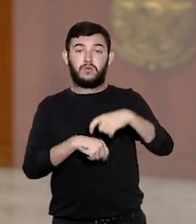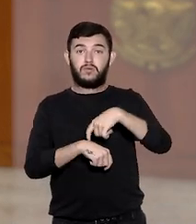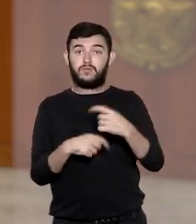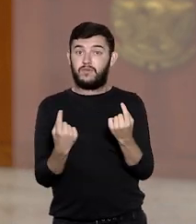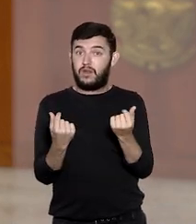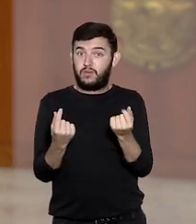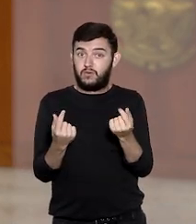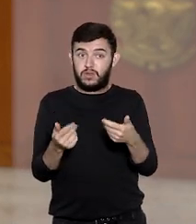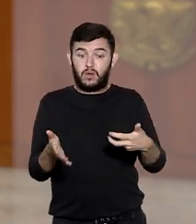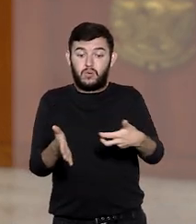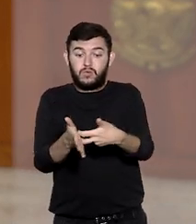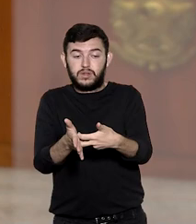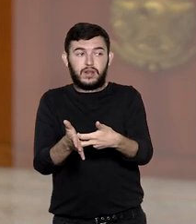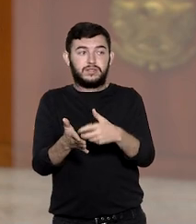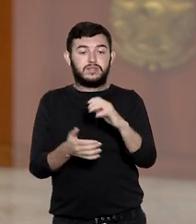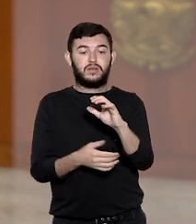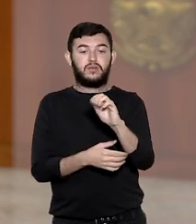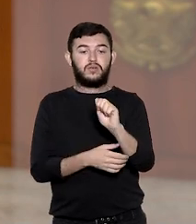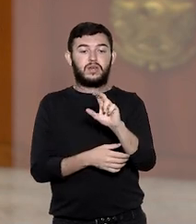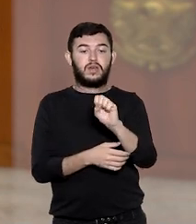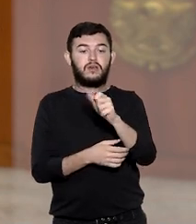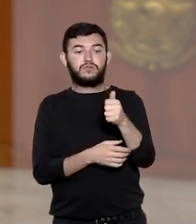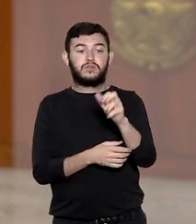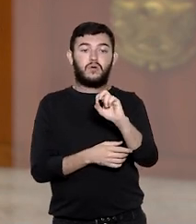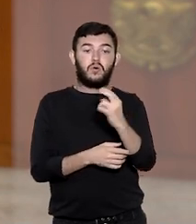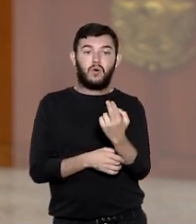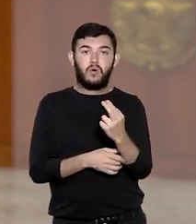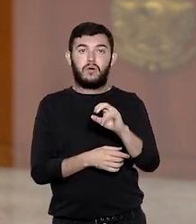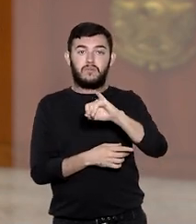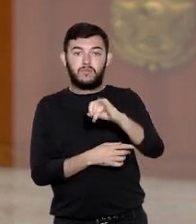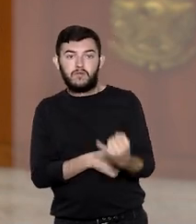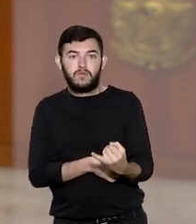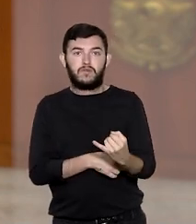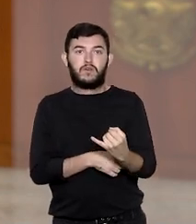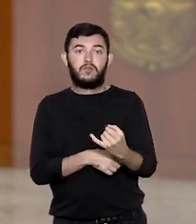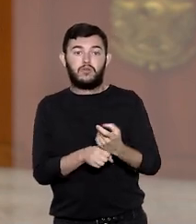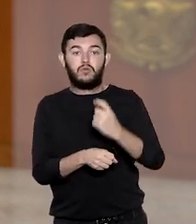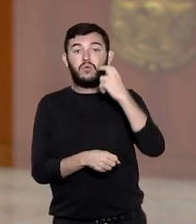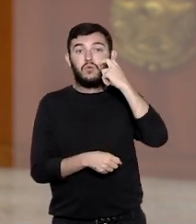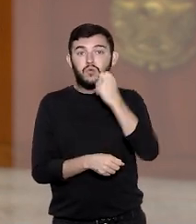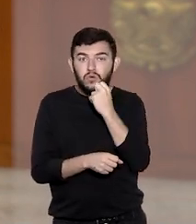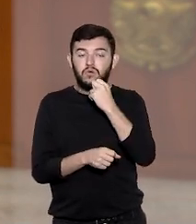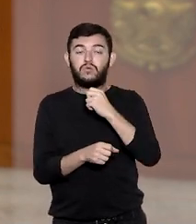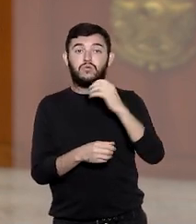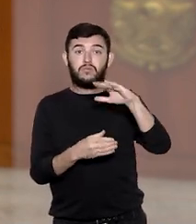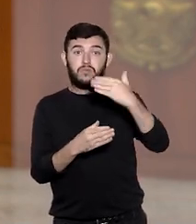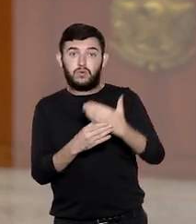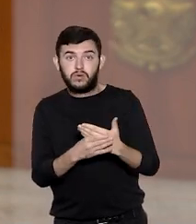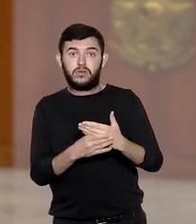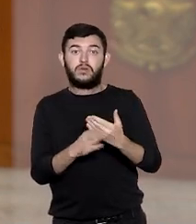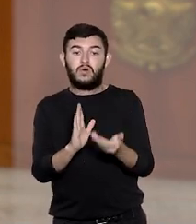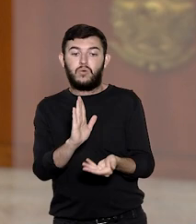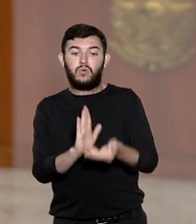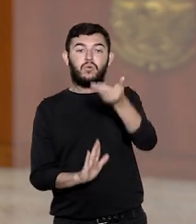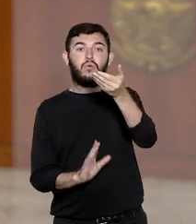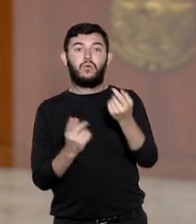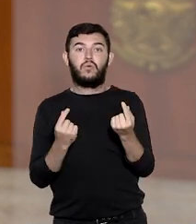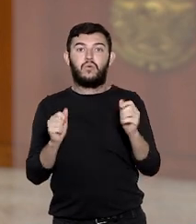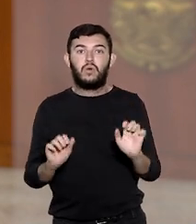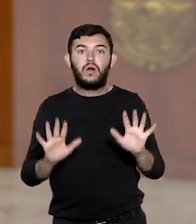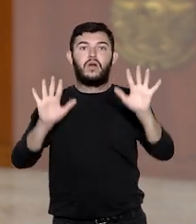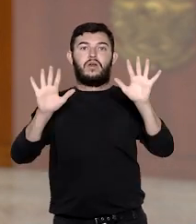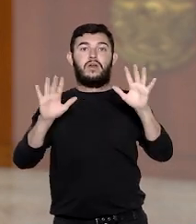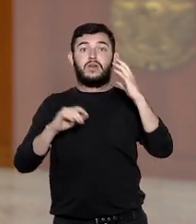condenação ou da causa ou o proveito econômico da demanda forem elevados, e também que apenas se admite o arbitramento de